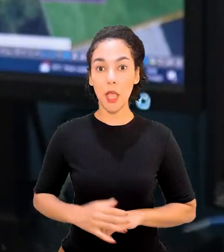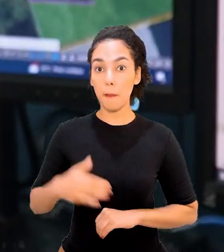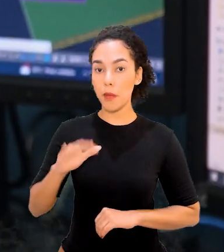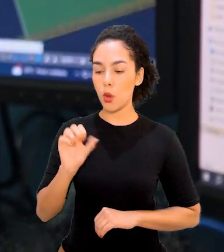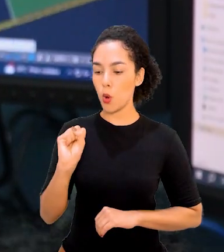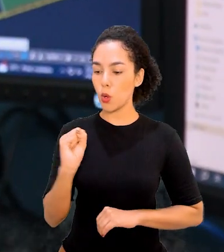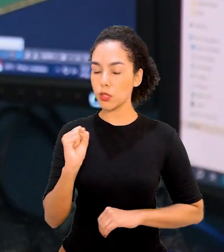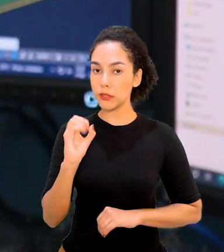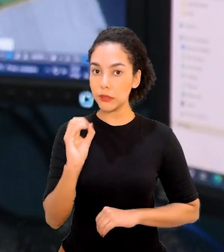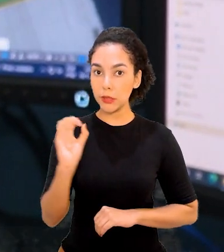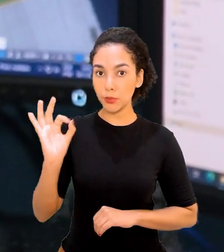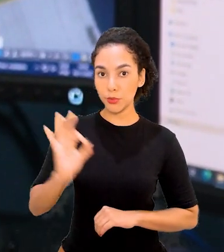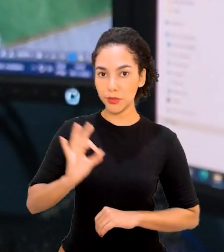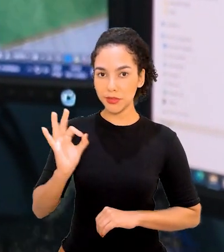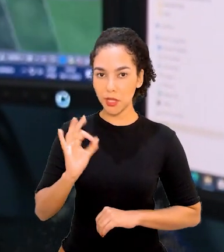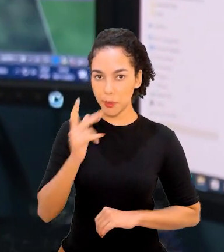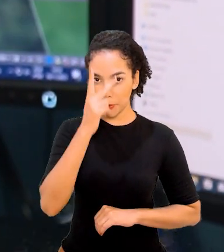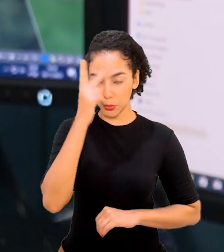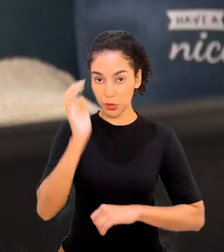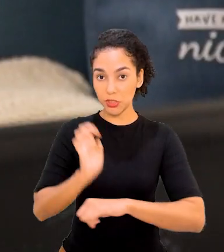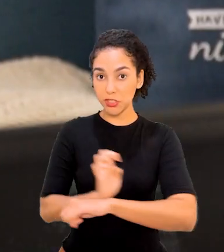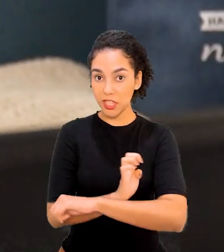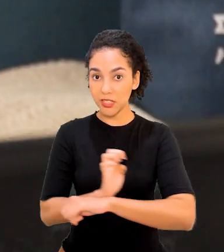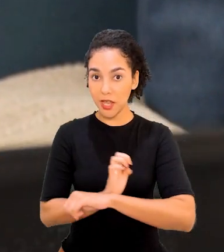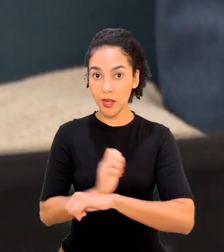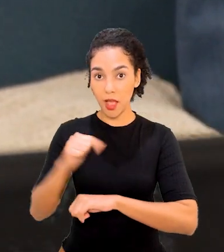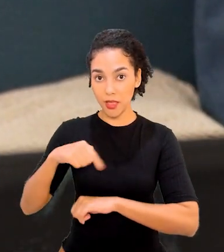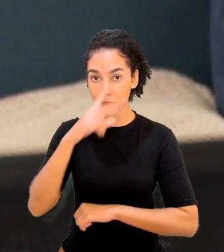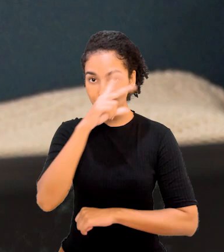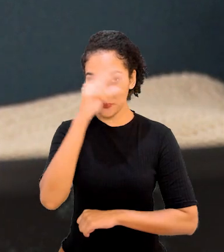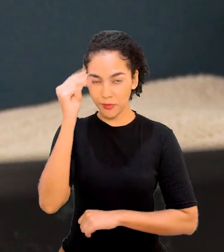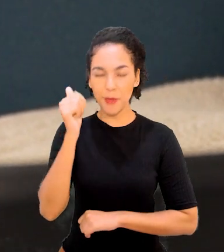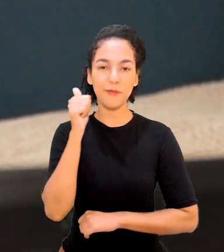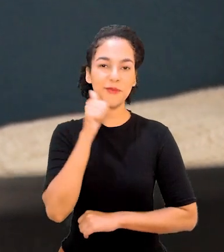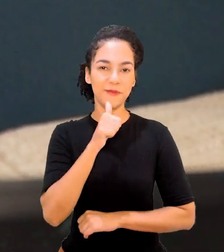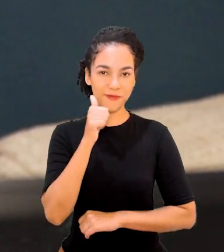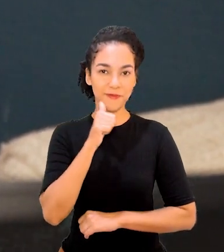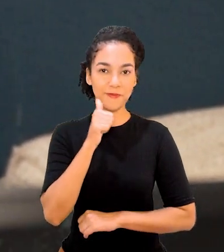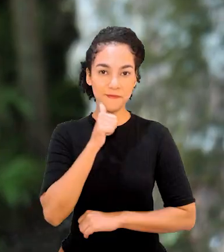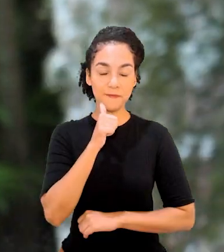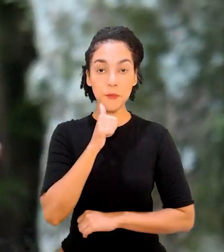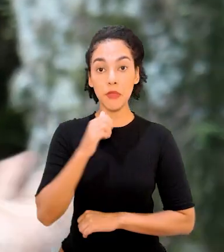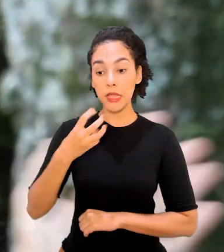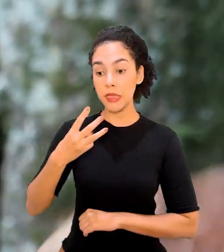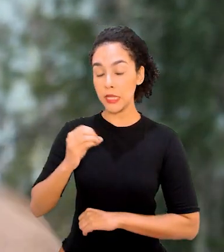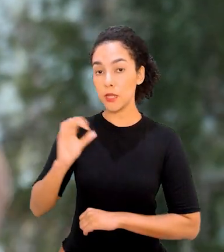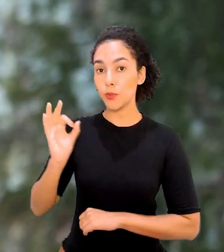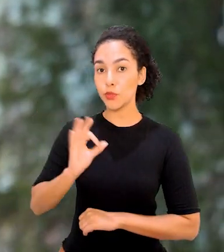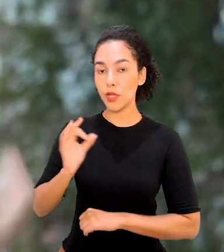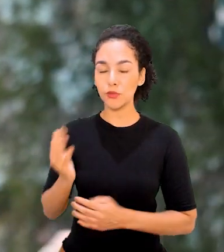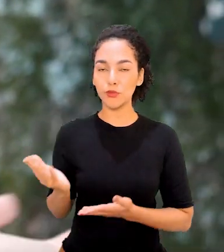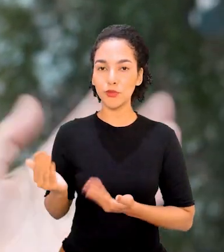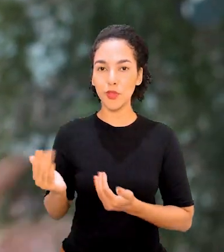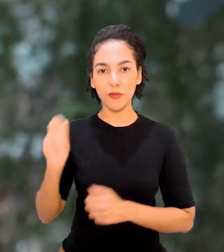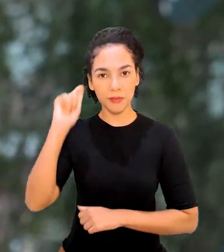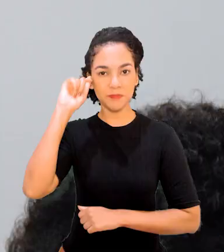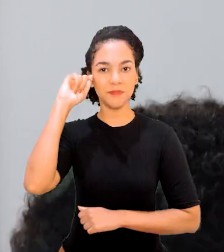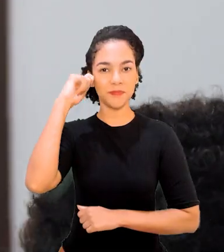Mais de 80% dos estagiários que atuam na Prefeitura são mulheres e 30% jovens afrodescendentes,